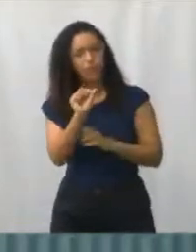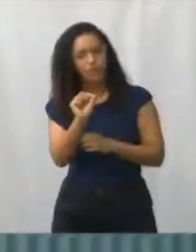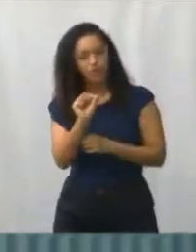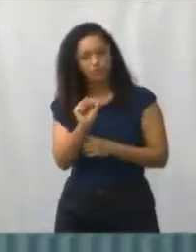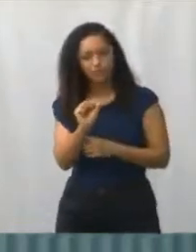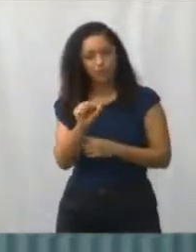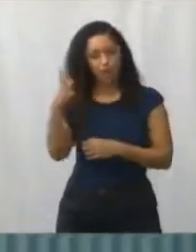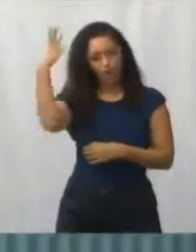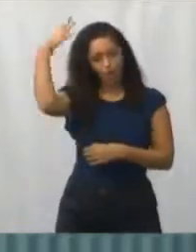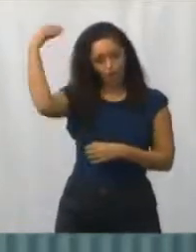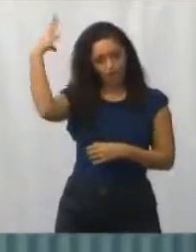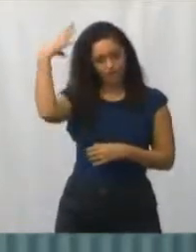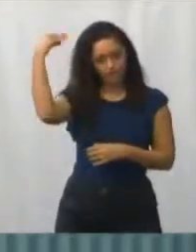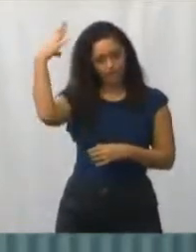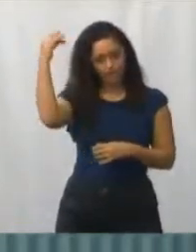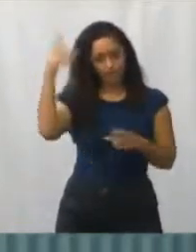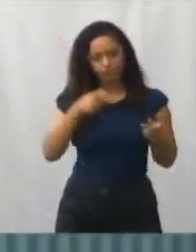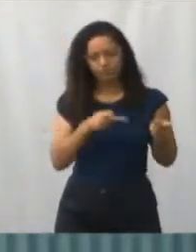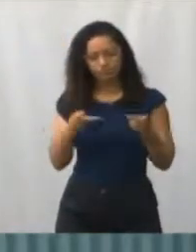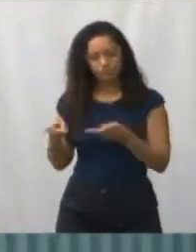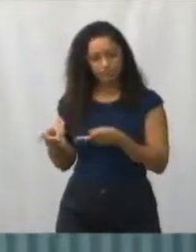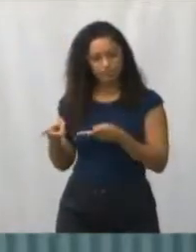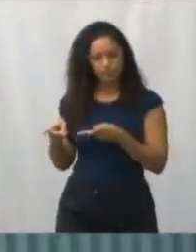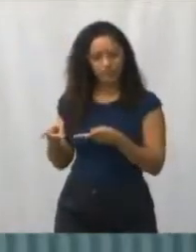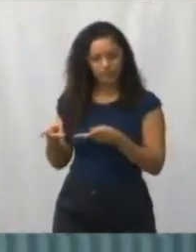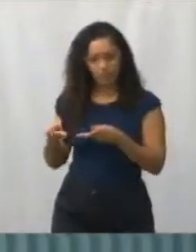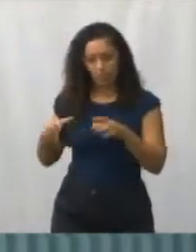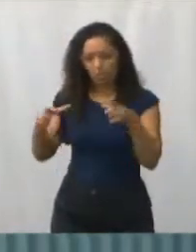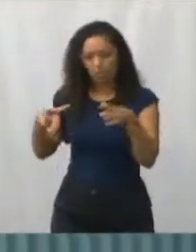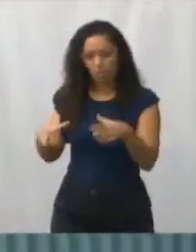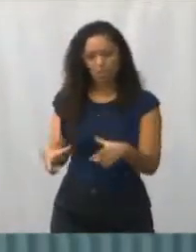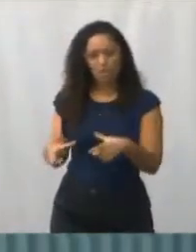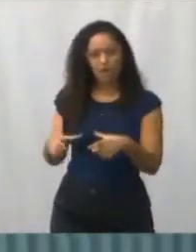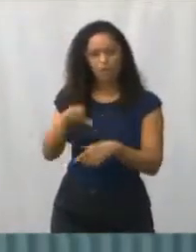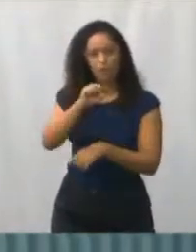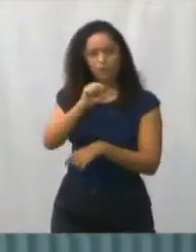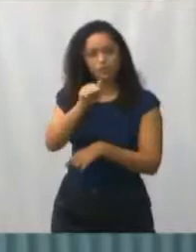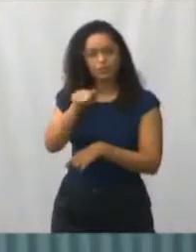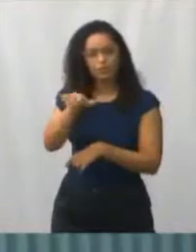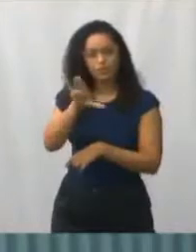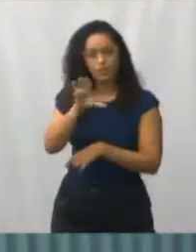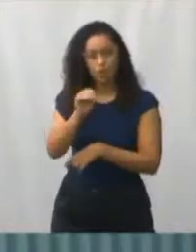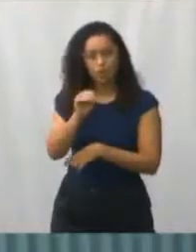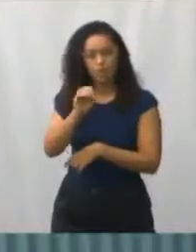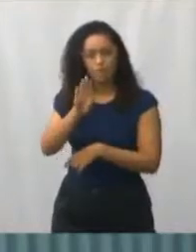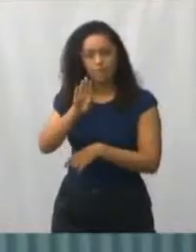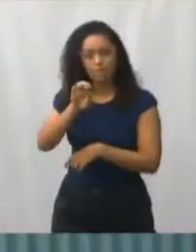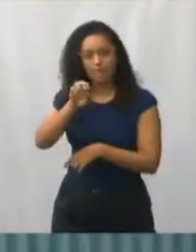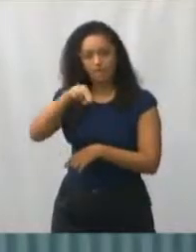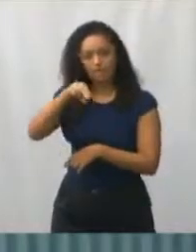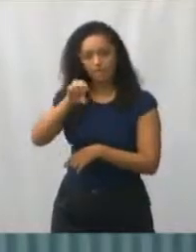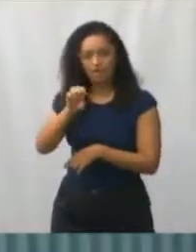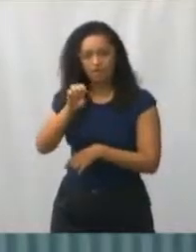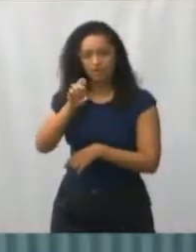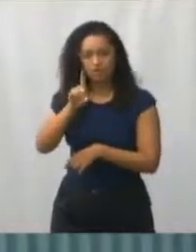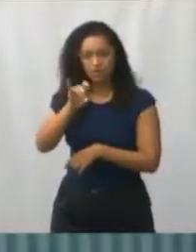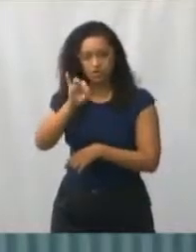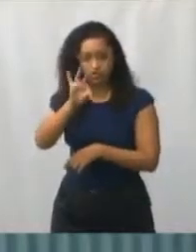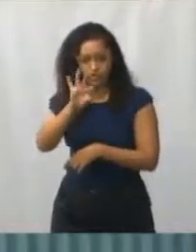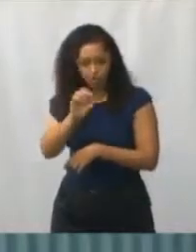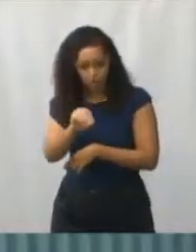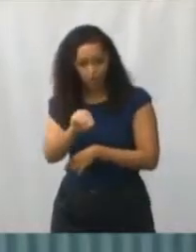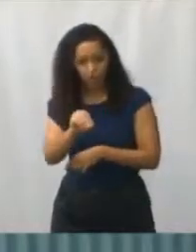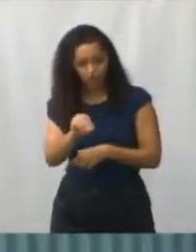Casagrande ao bairro São Benedito, onde esteve no DPM, para